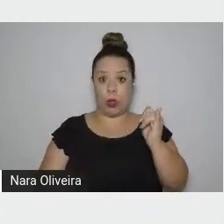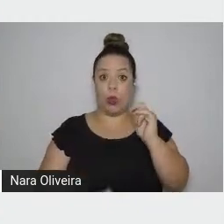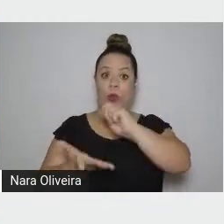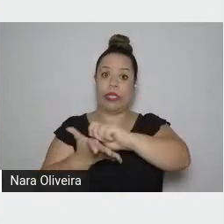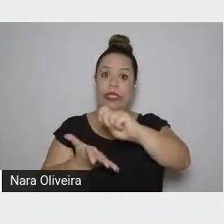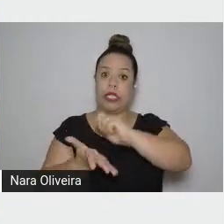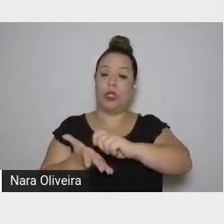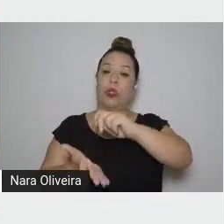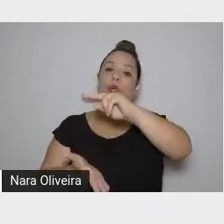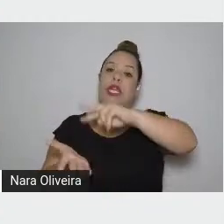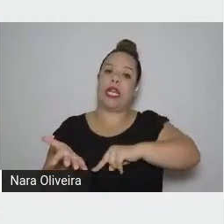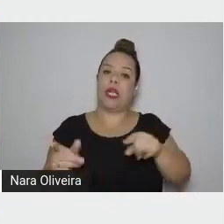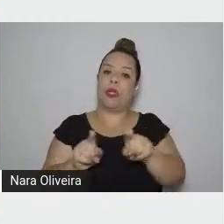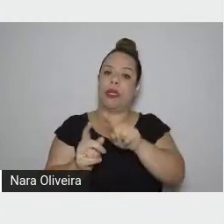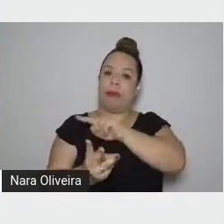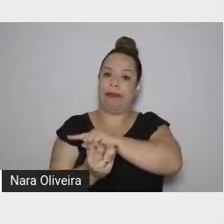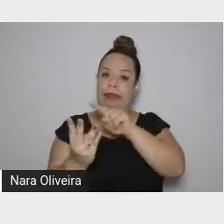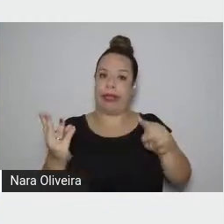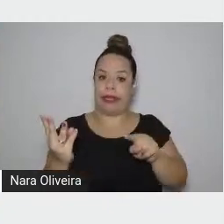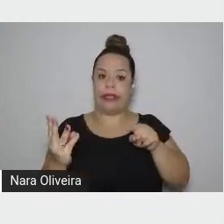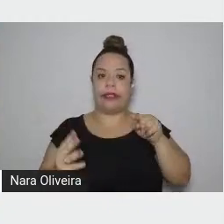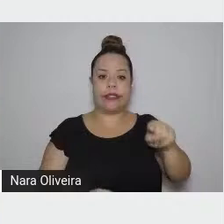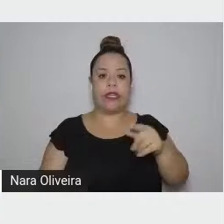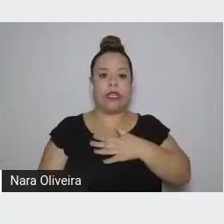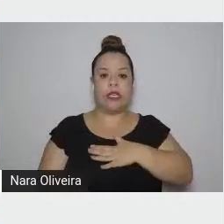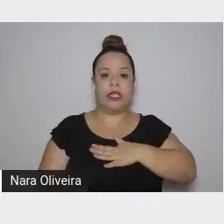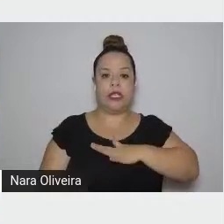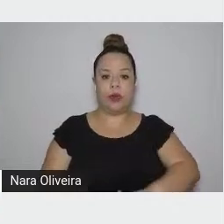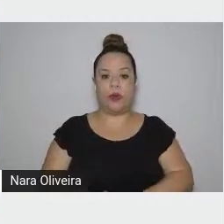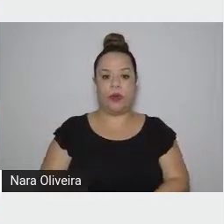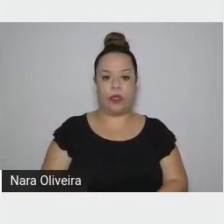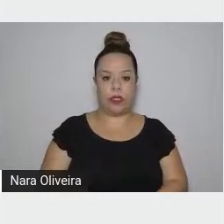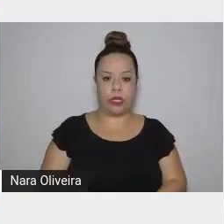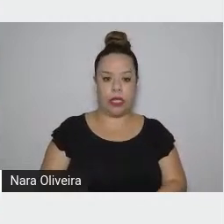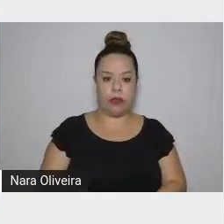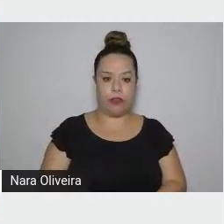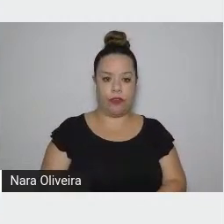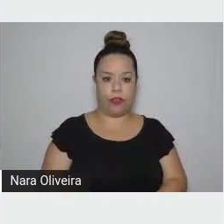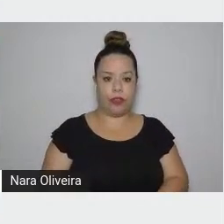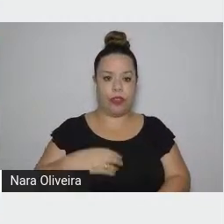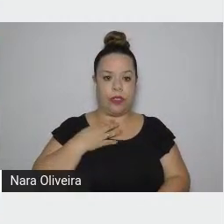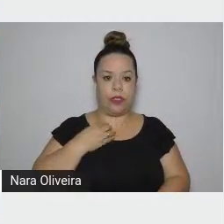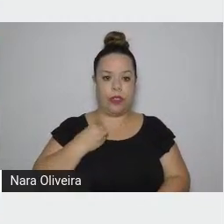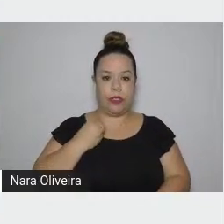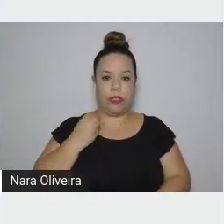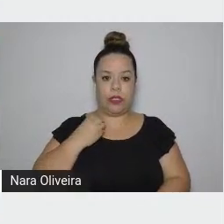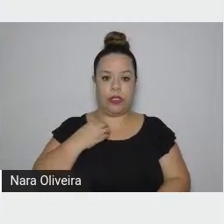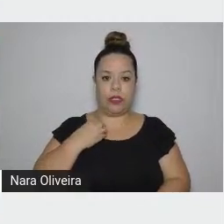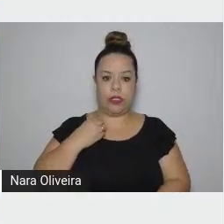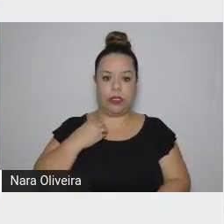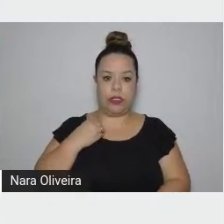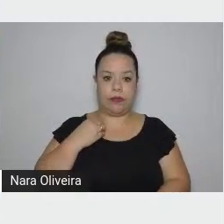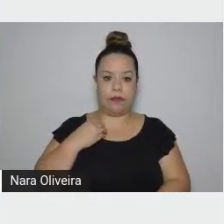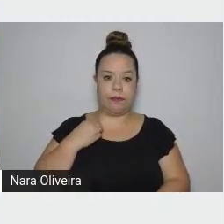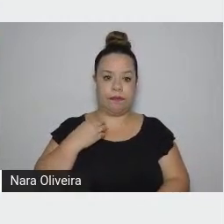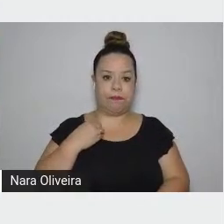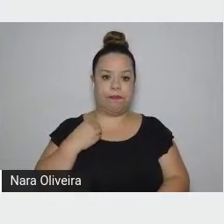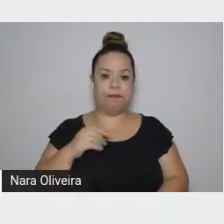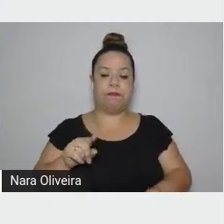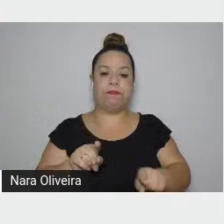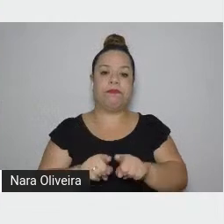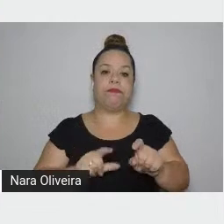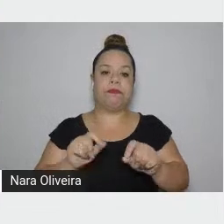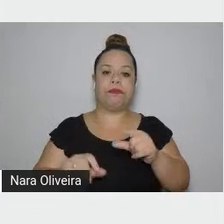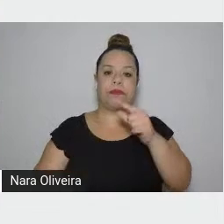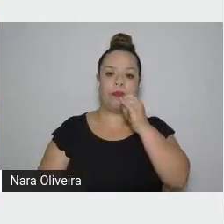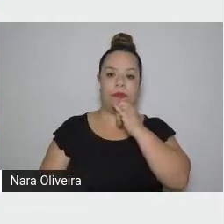Saramago não gostava desse termo dos teóricos literários, que é o narrador,